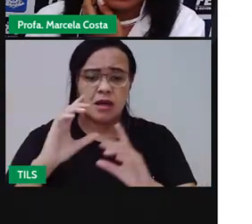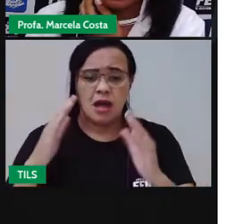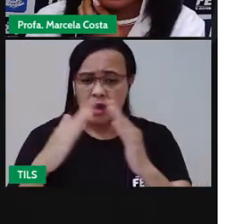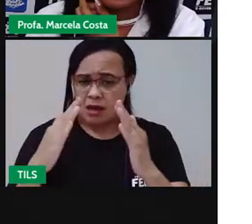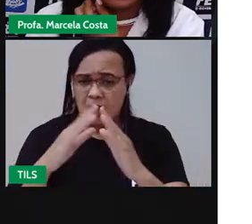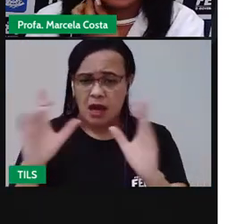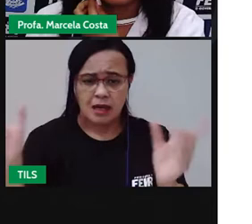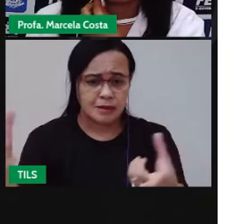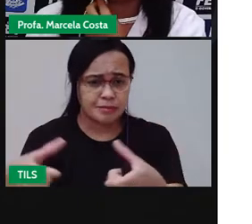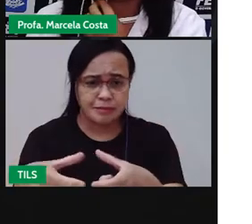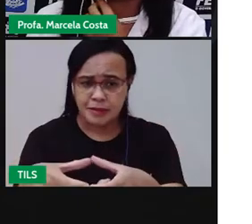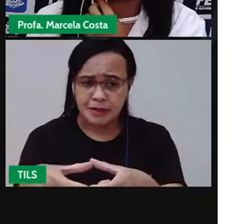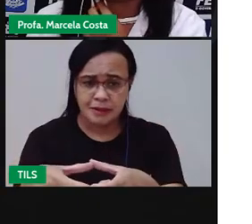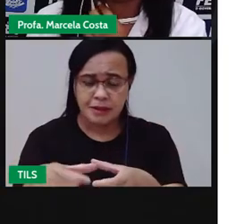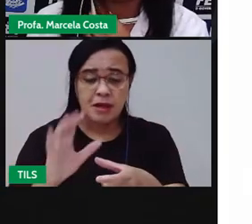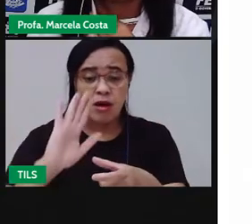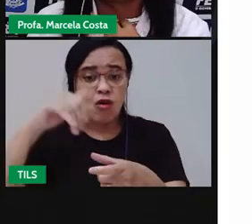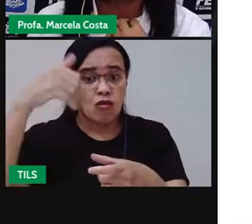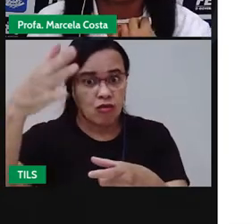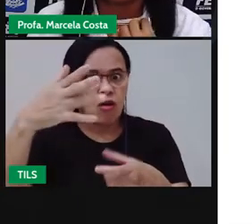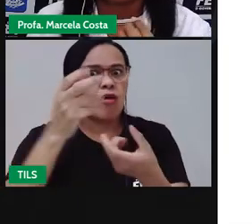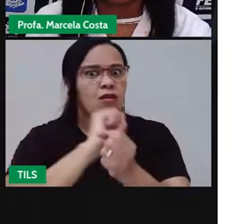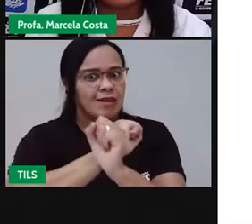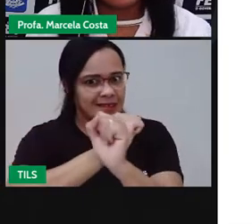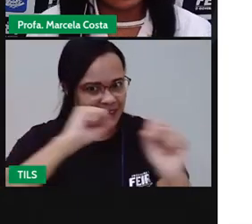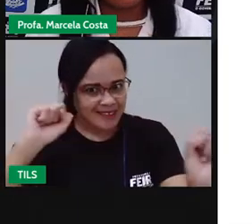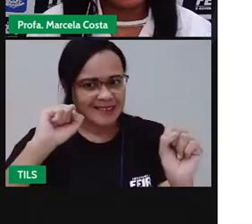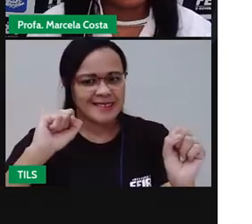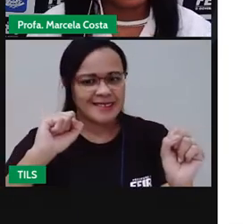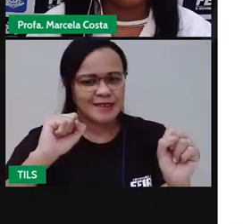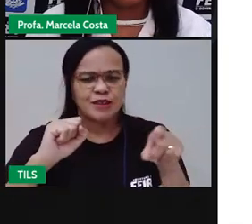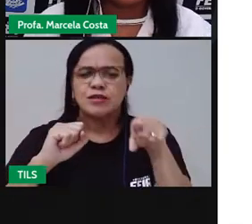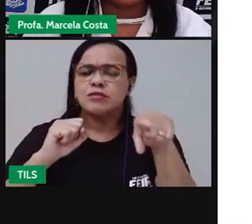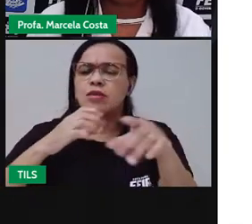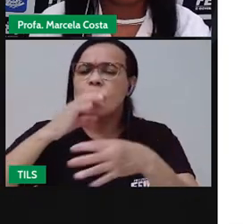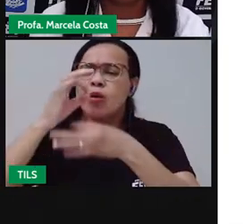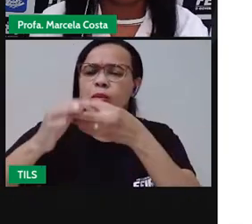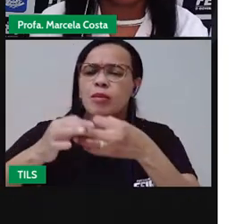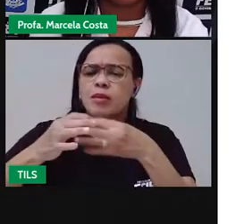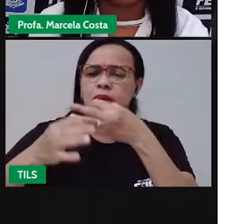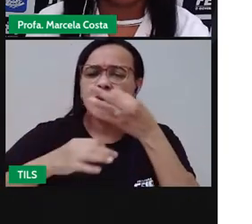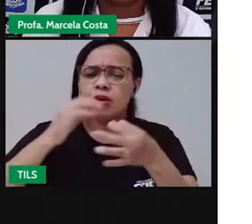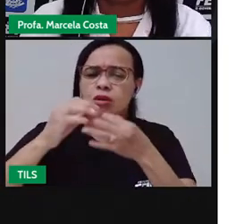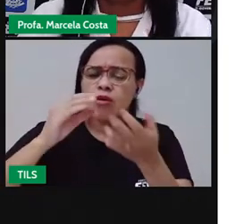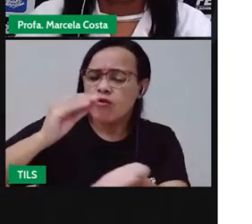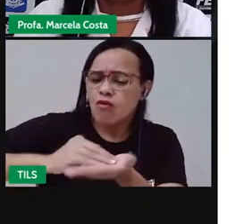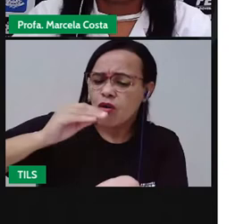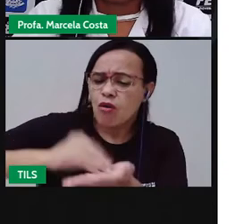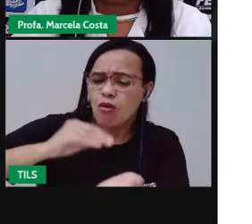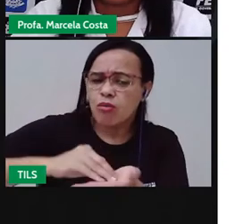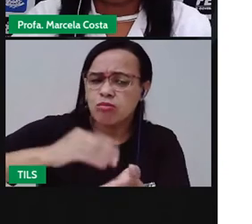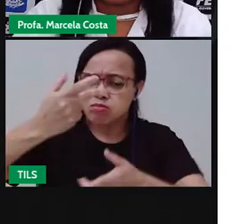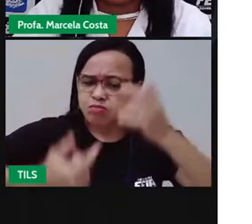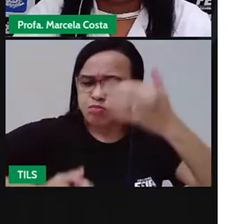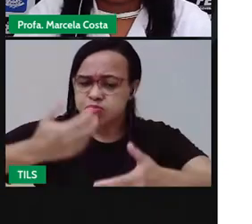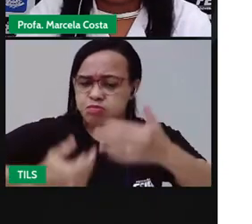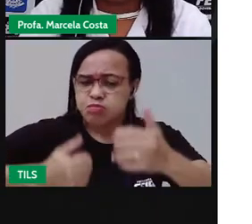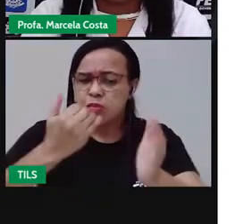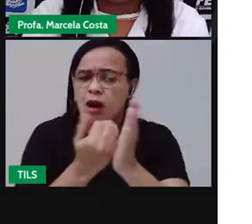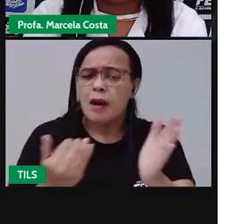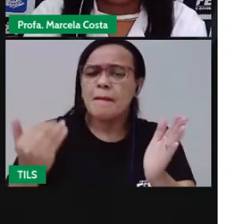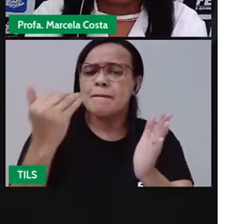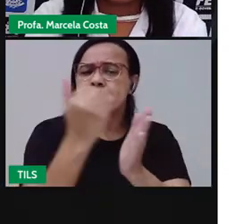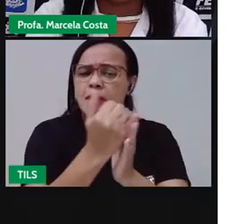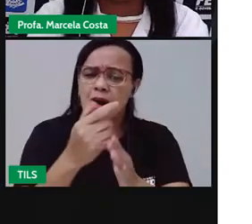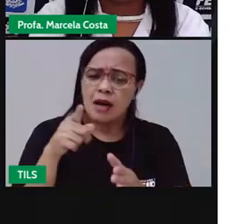grande. Só isso que ela disse. Na sua opinião, o que ela faltou dizer para que a